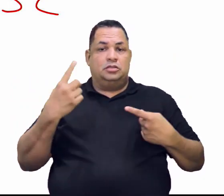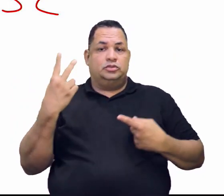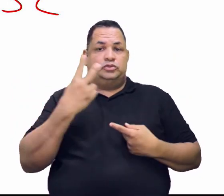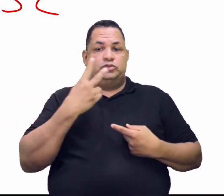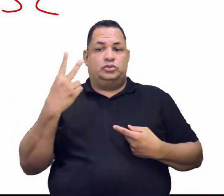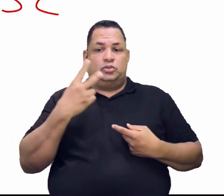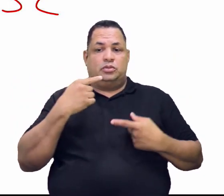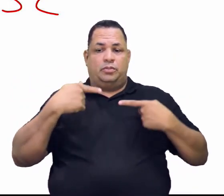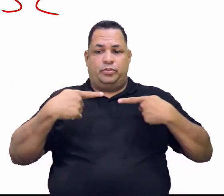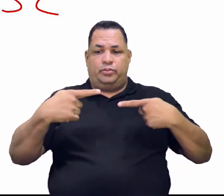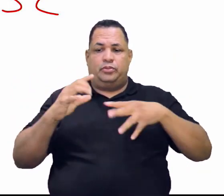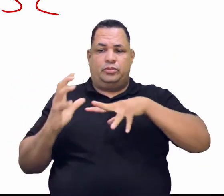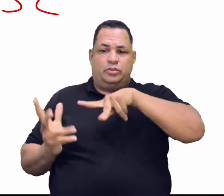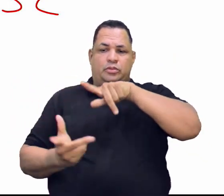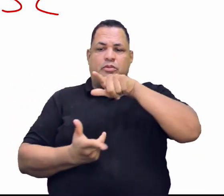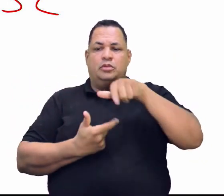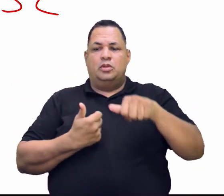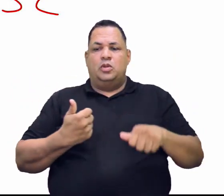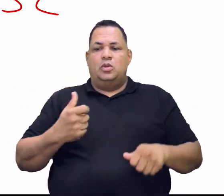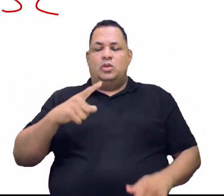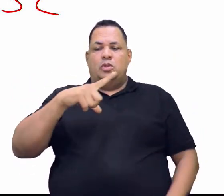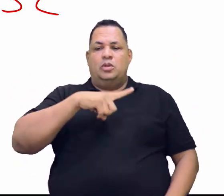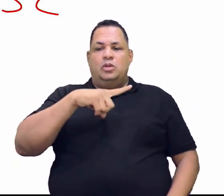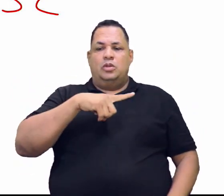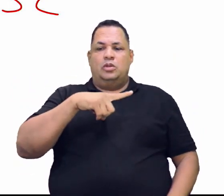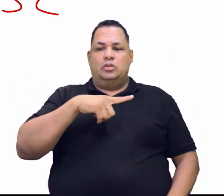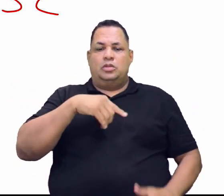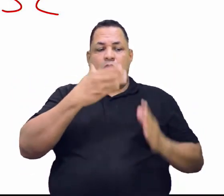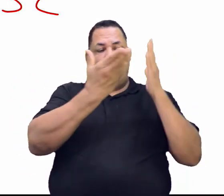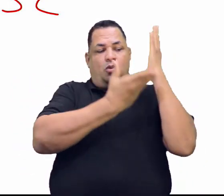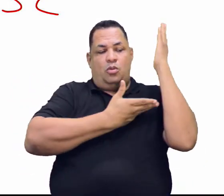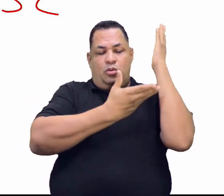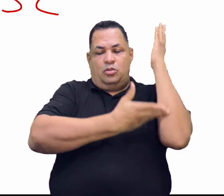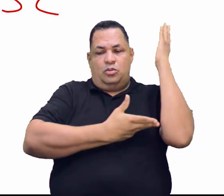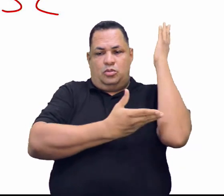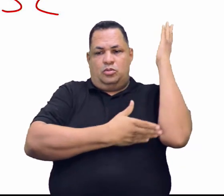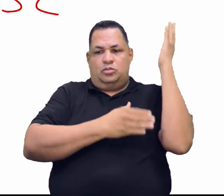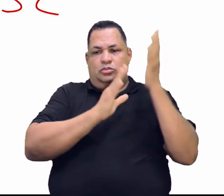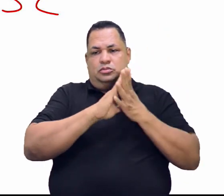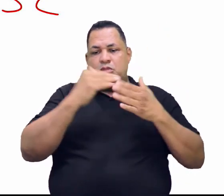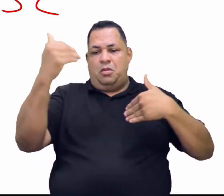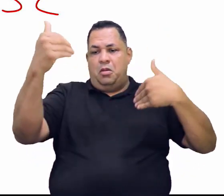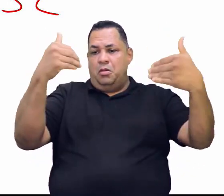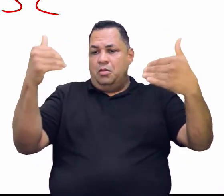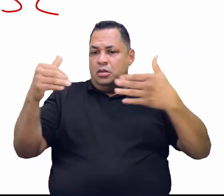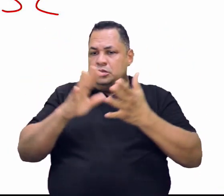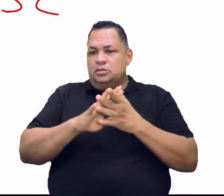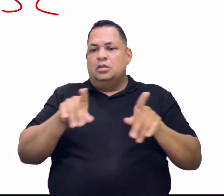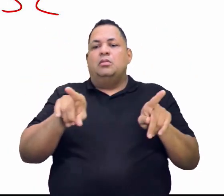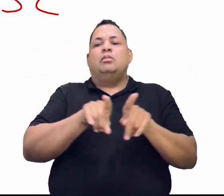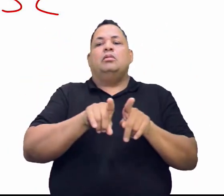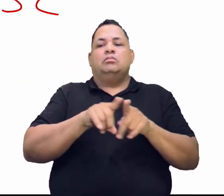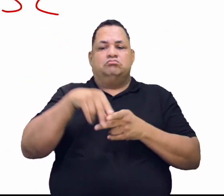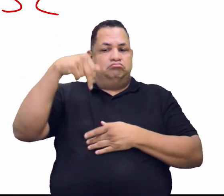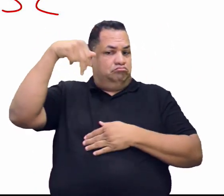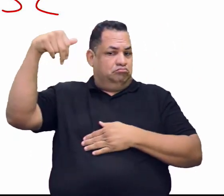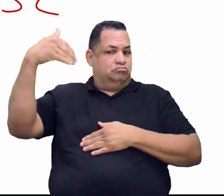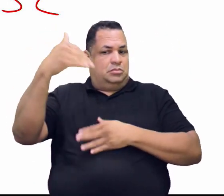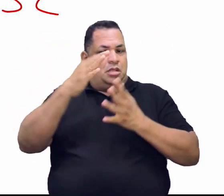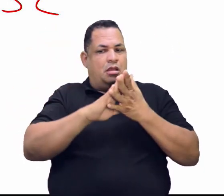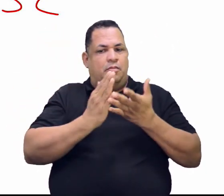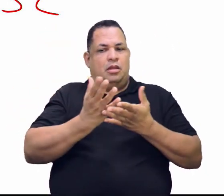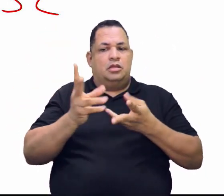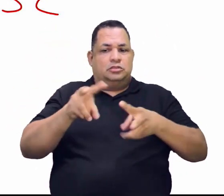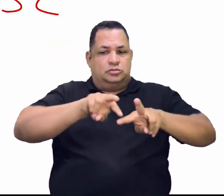Mundial. Tínhamos aí o corte da seringa. Um grande contingente, nós deixando que vieram pra cá pros